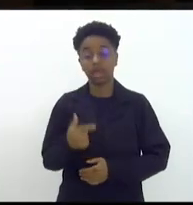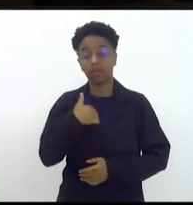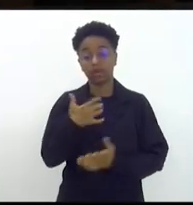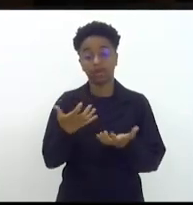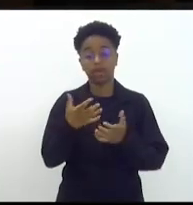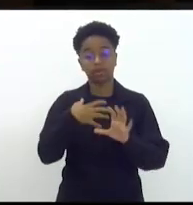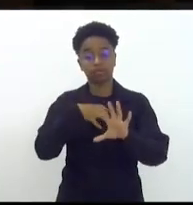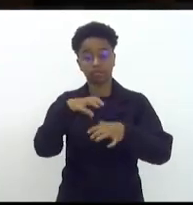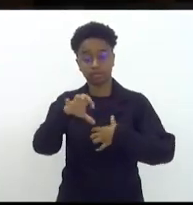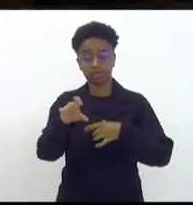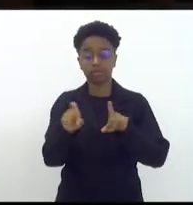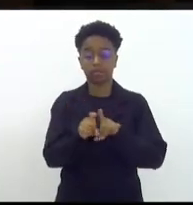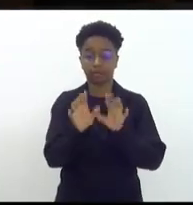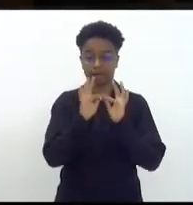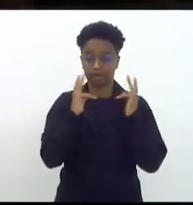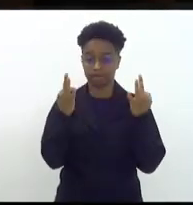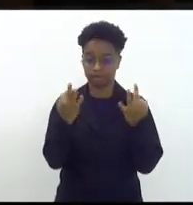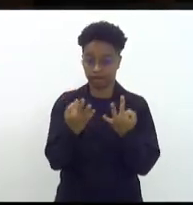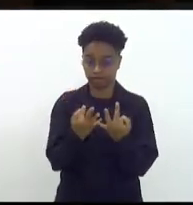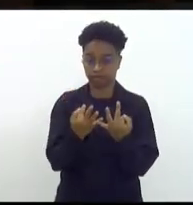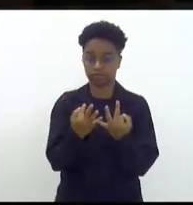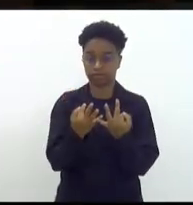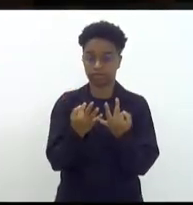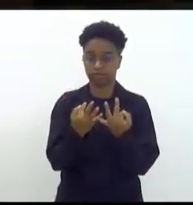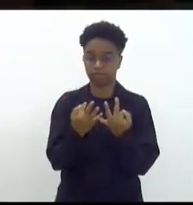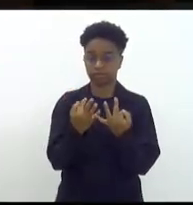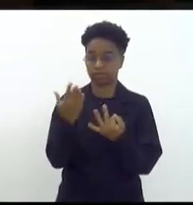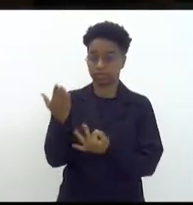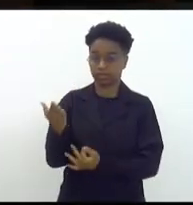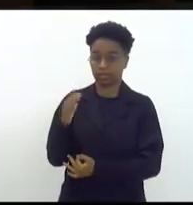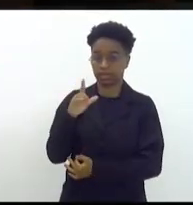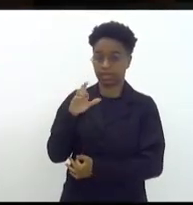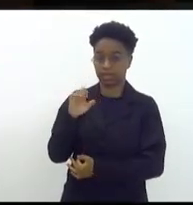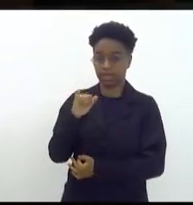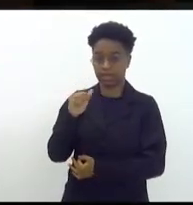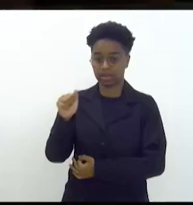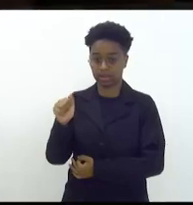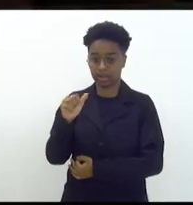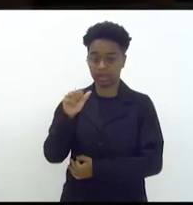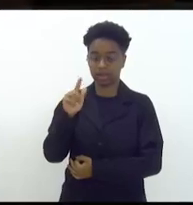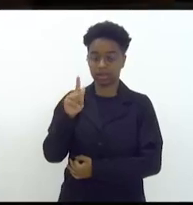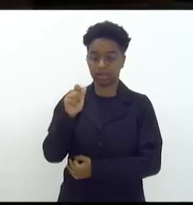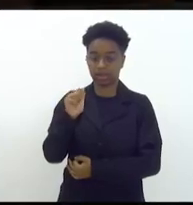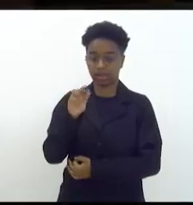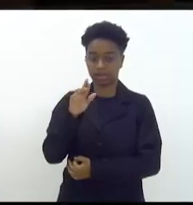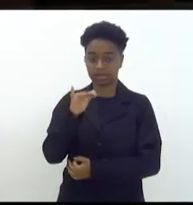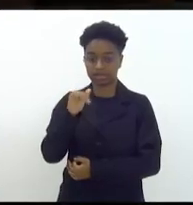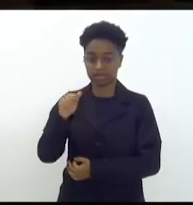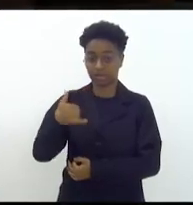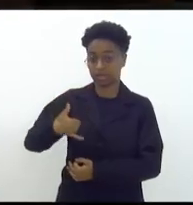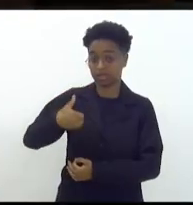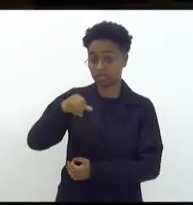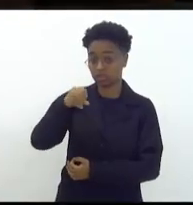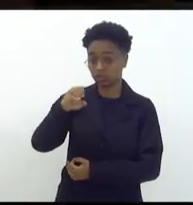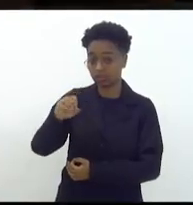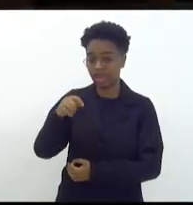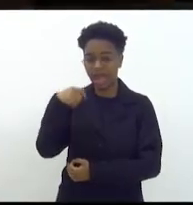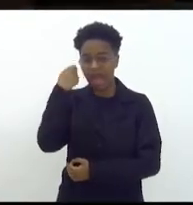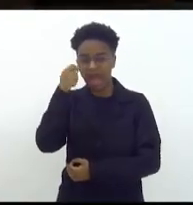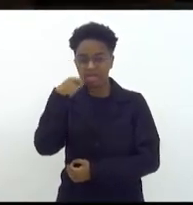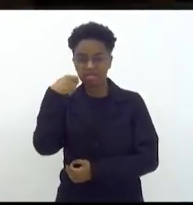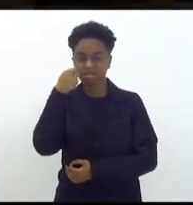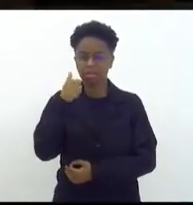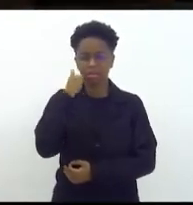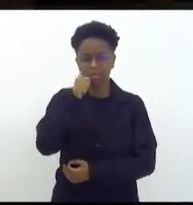solidarizar com os familiares da querida Leia Garcia Leia Garcia de 90 anos uma atriz uma mulher